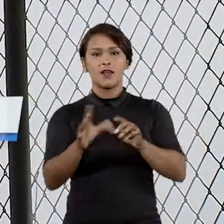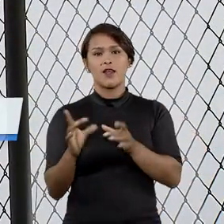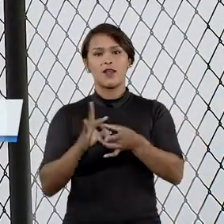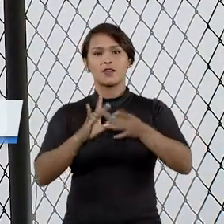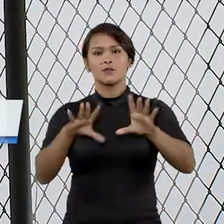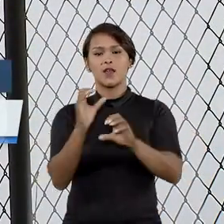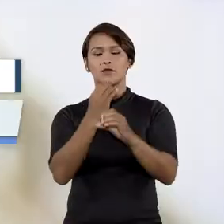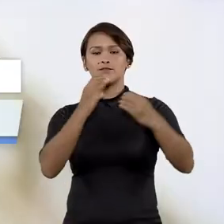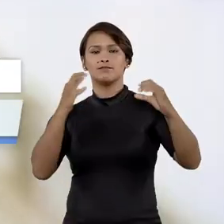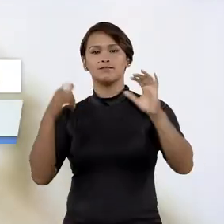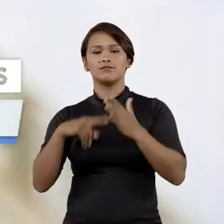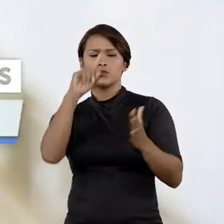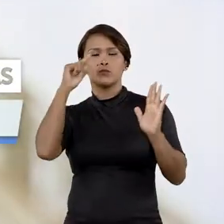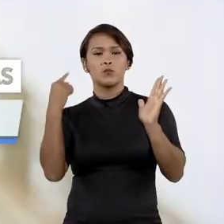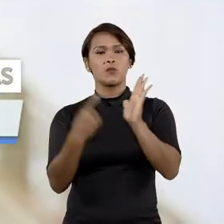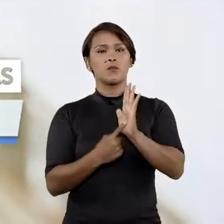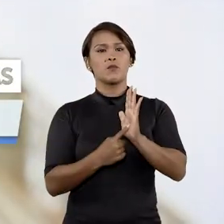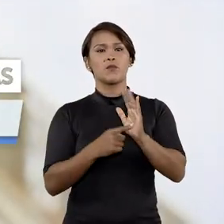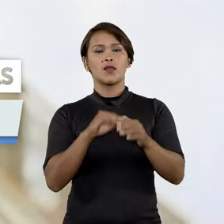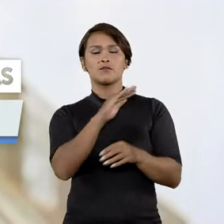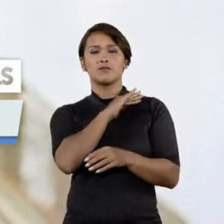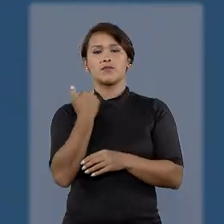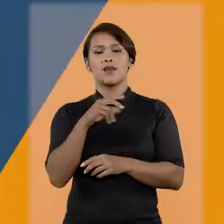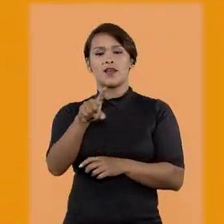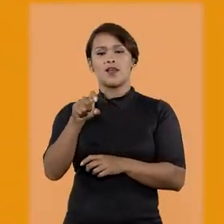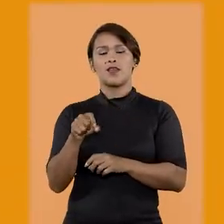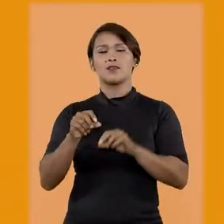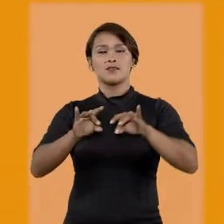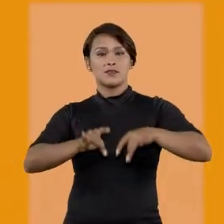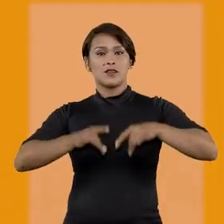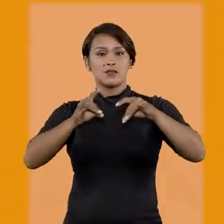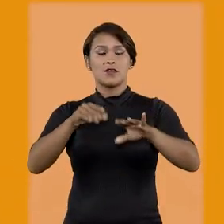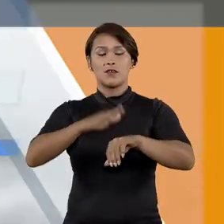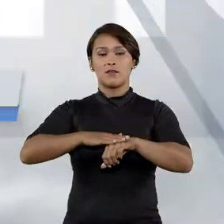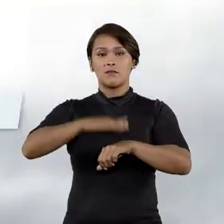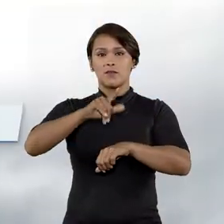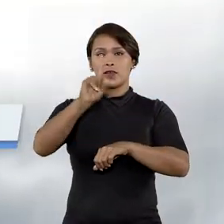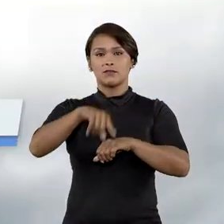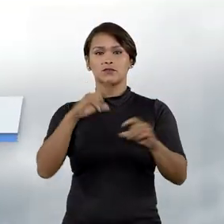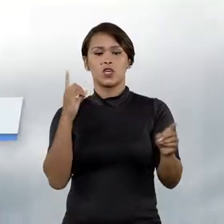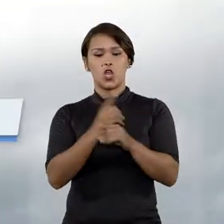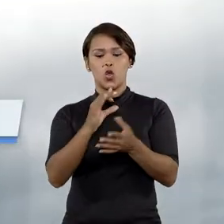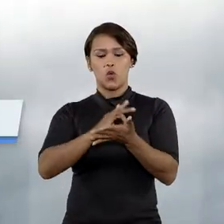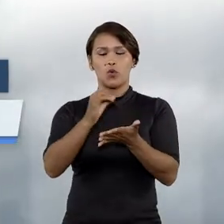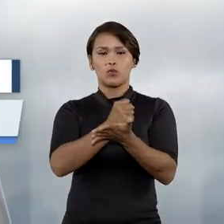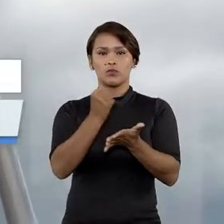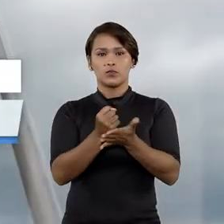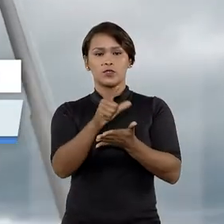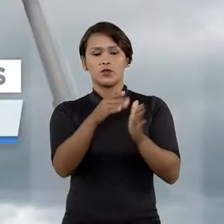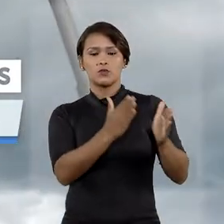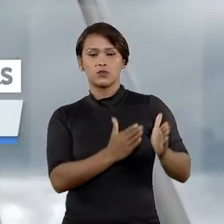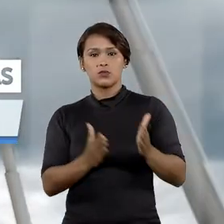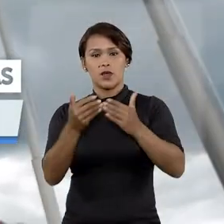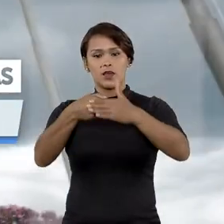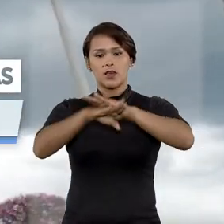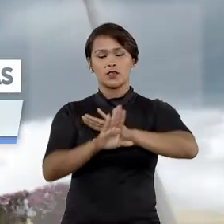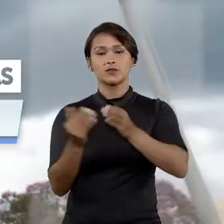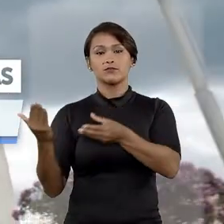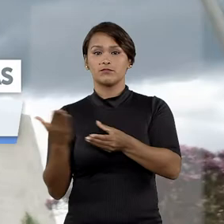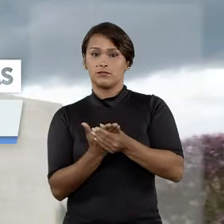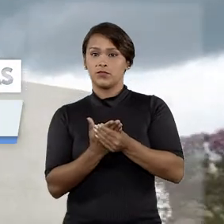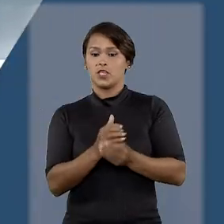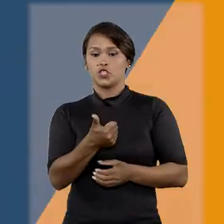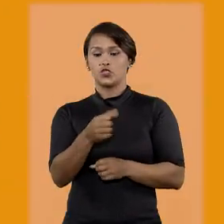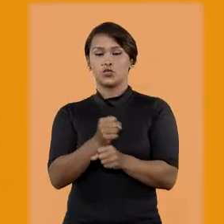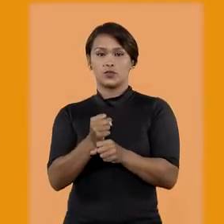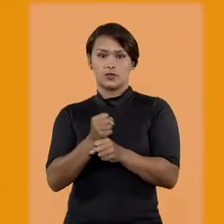liberdade a engenheiro acusado de matar ex na Austrália. E mais, em contratos de seguro, prazo para entrar com